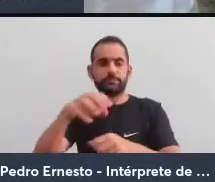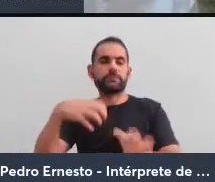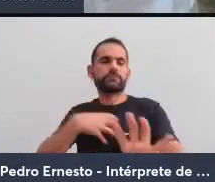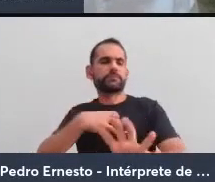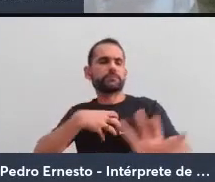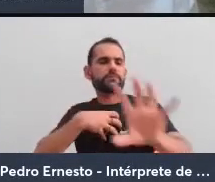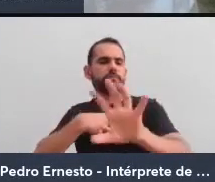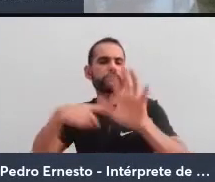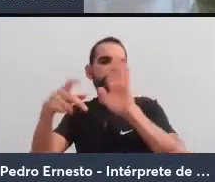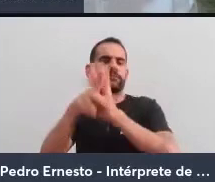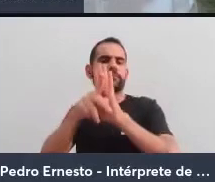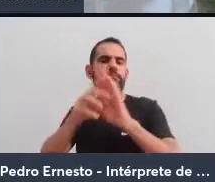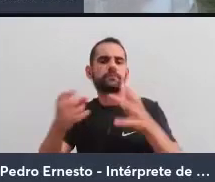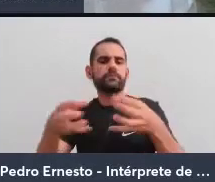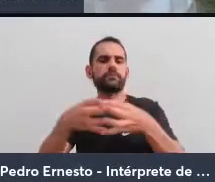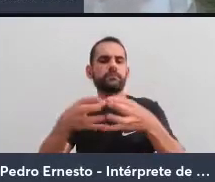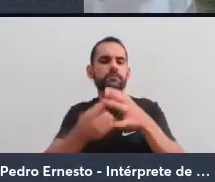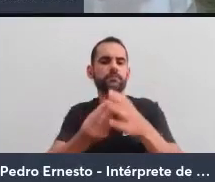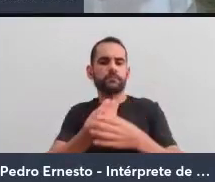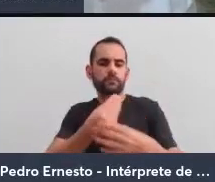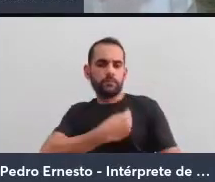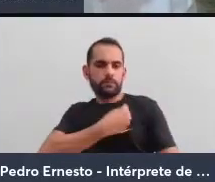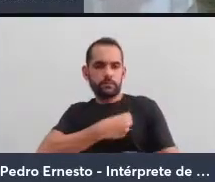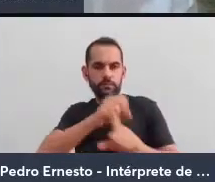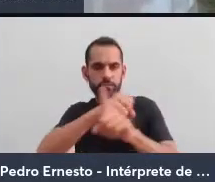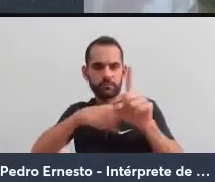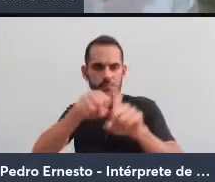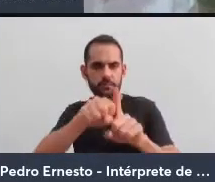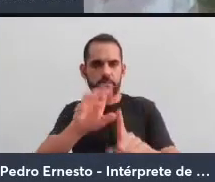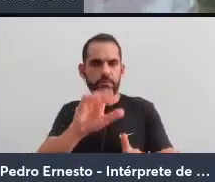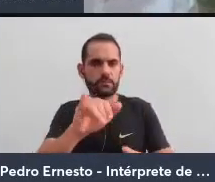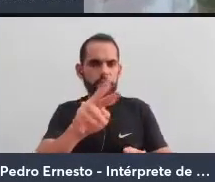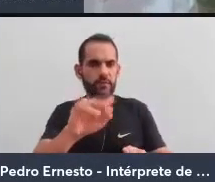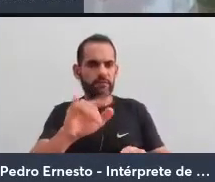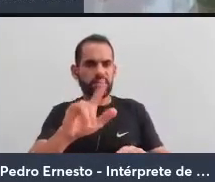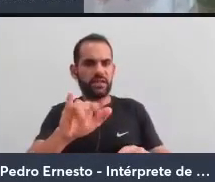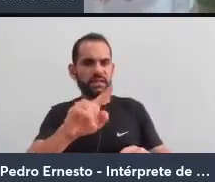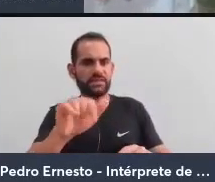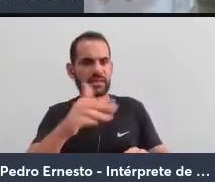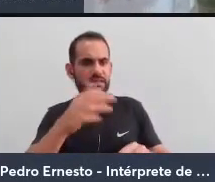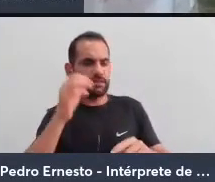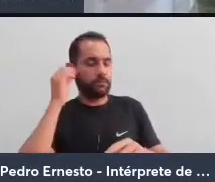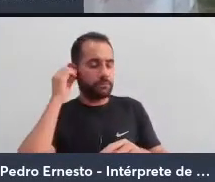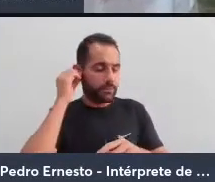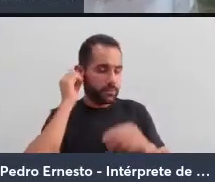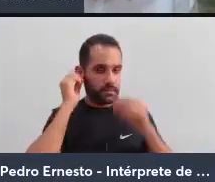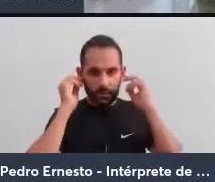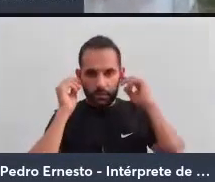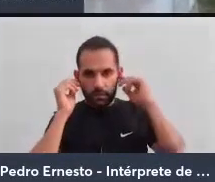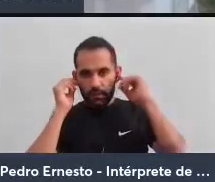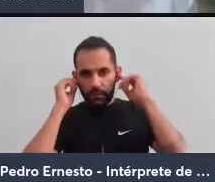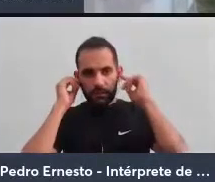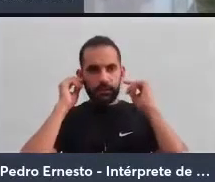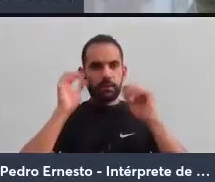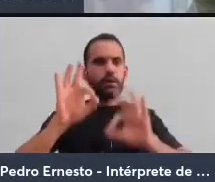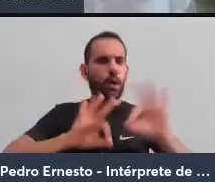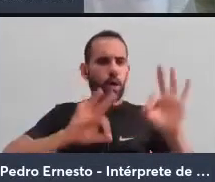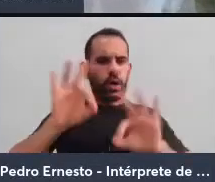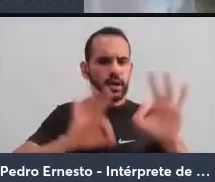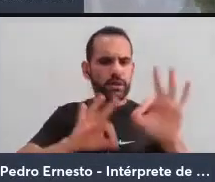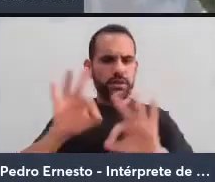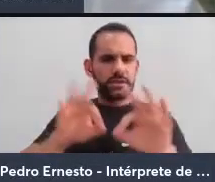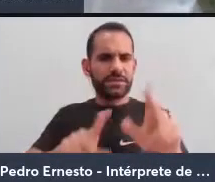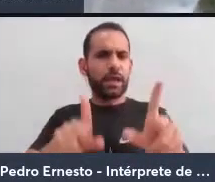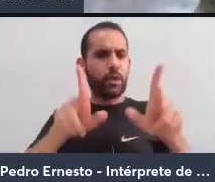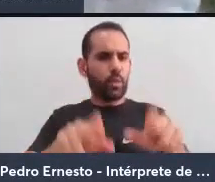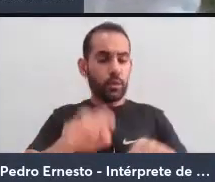civilização, as sociedades civilizadas são as sociedades que contêm o Estado, que portam o Estado, que se organizam na forma do